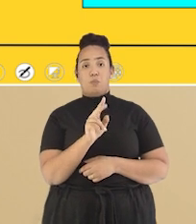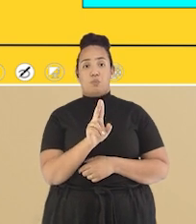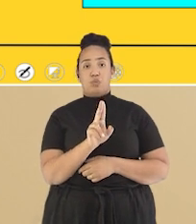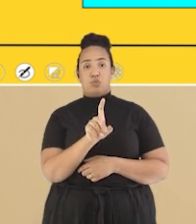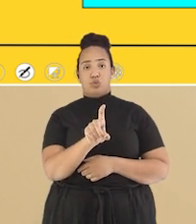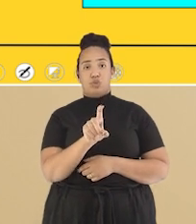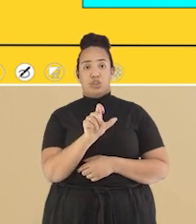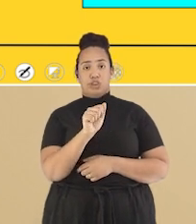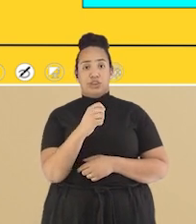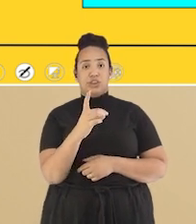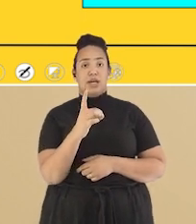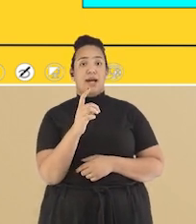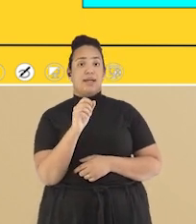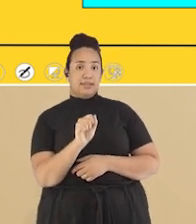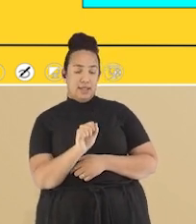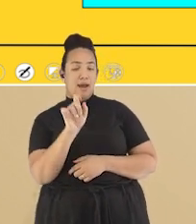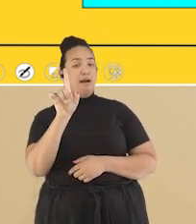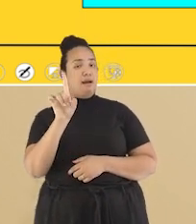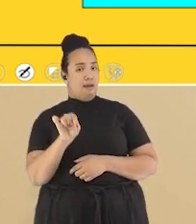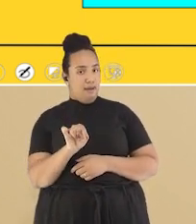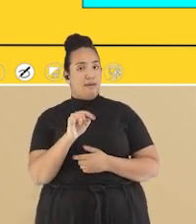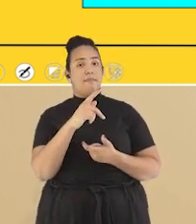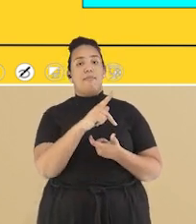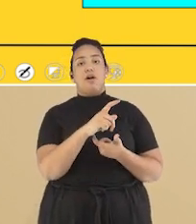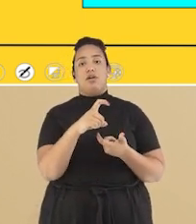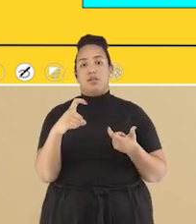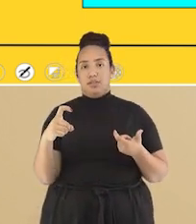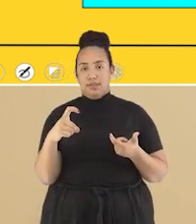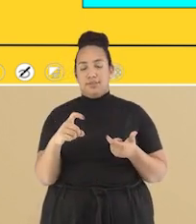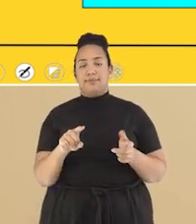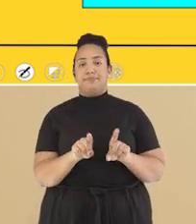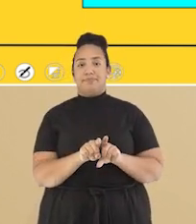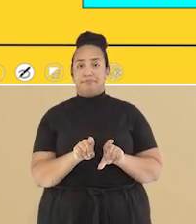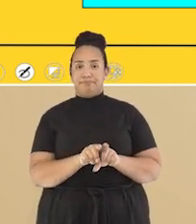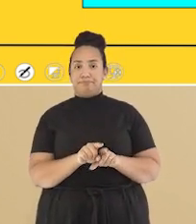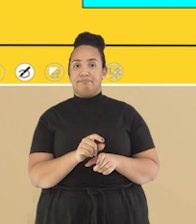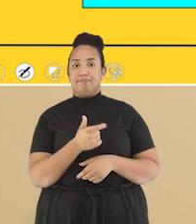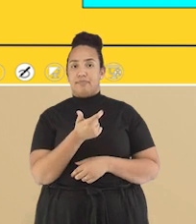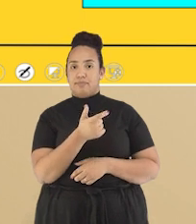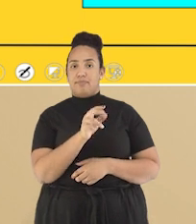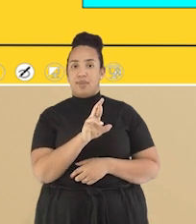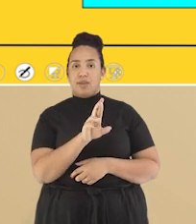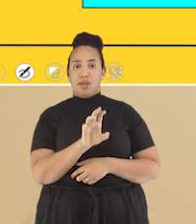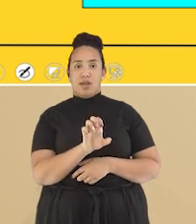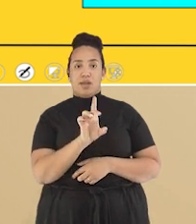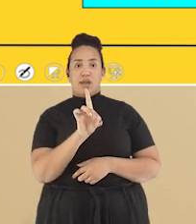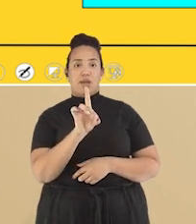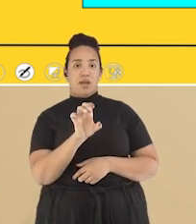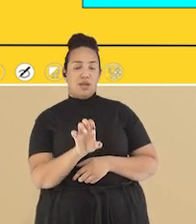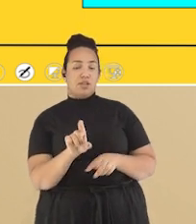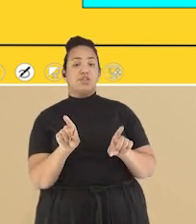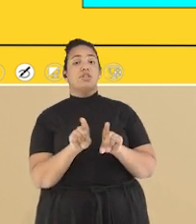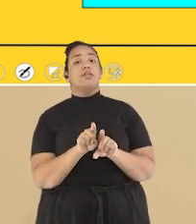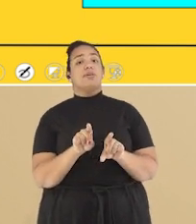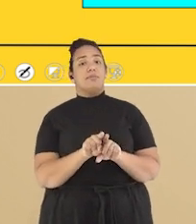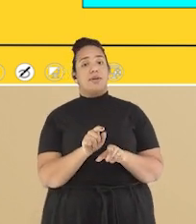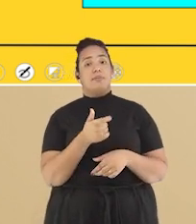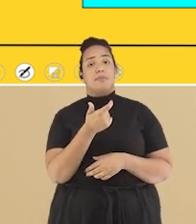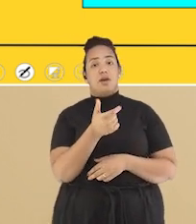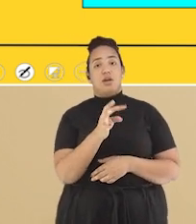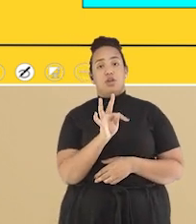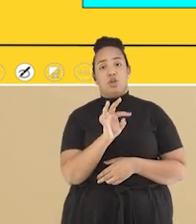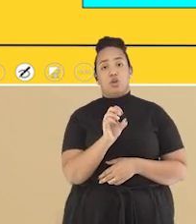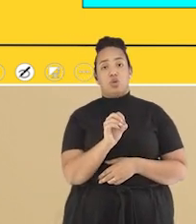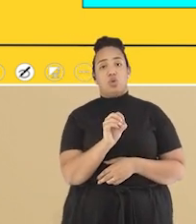paroxítona Novamente a palavra rede E a palavra trouxe Que também é uma palavra